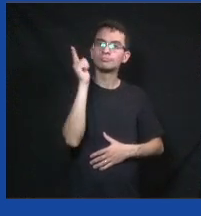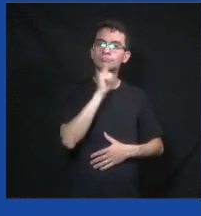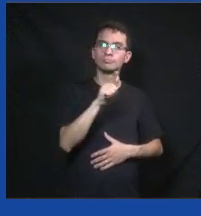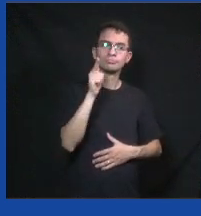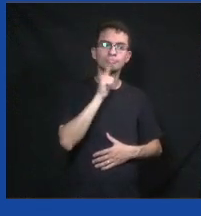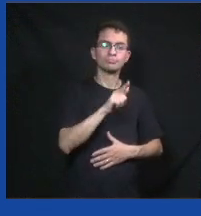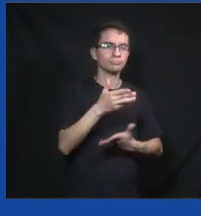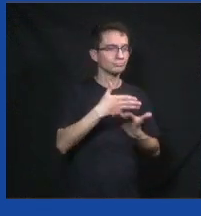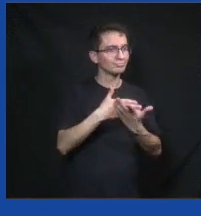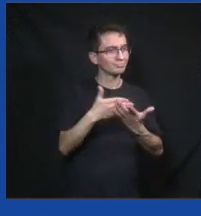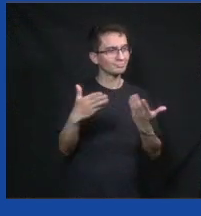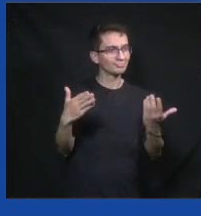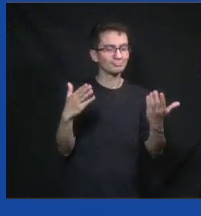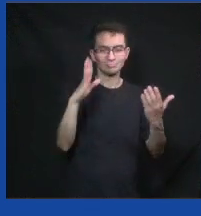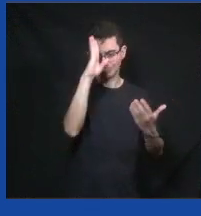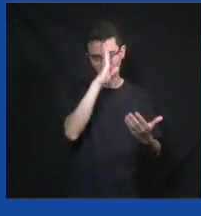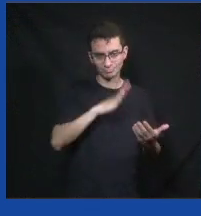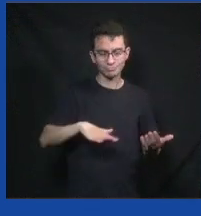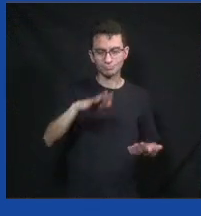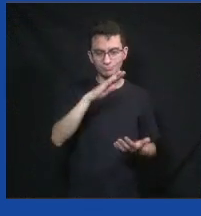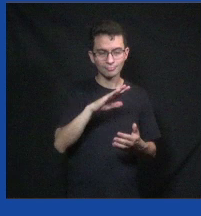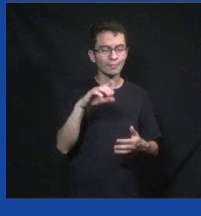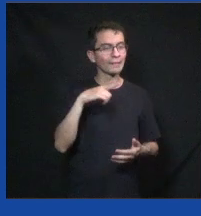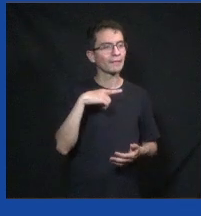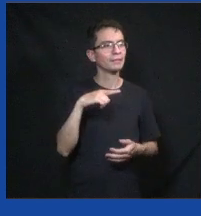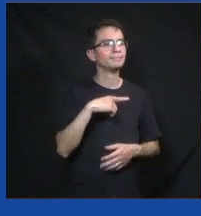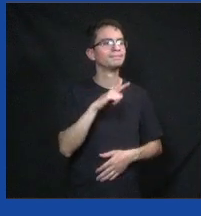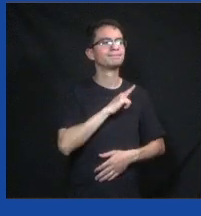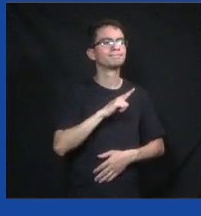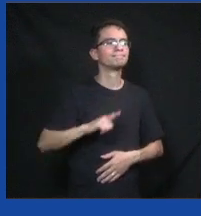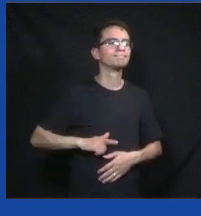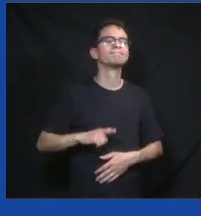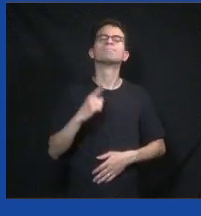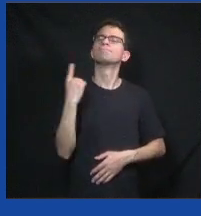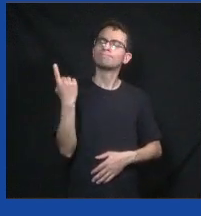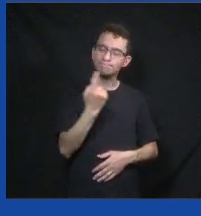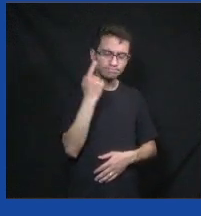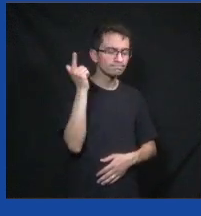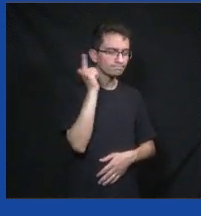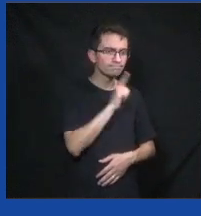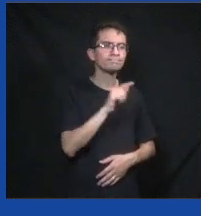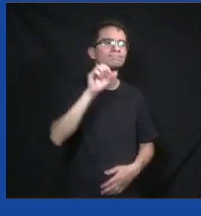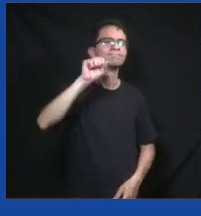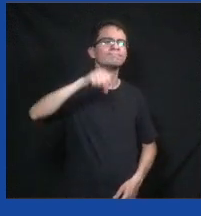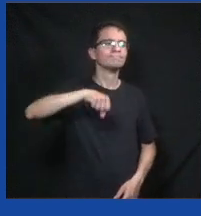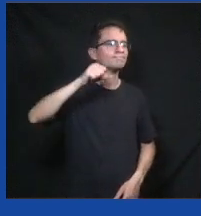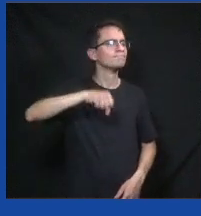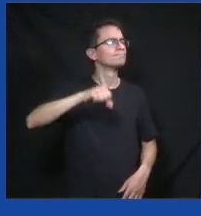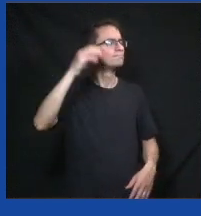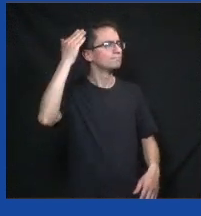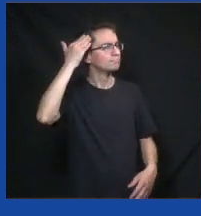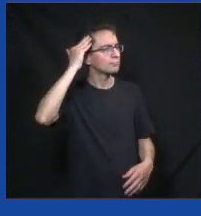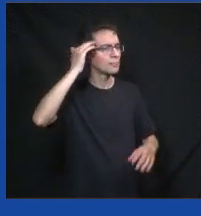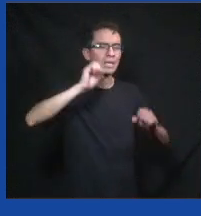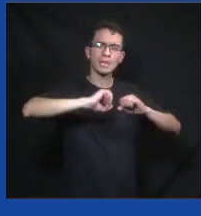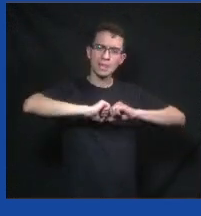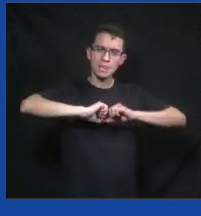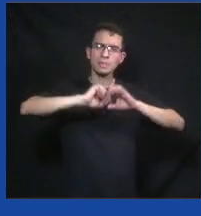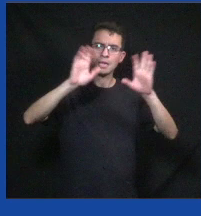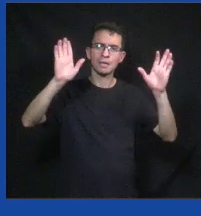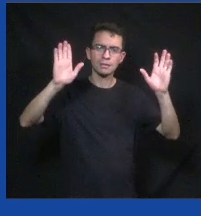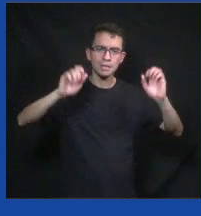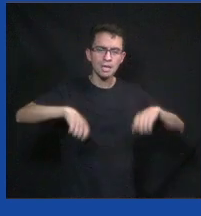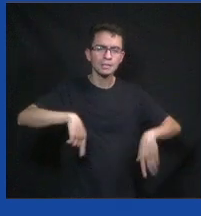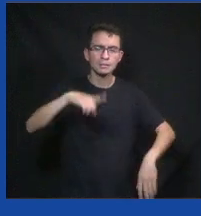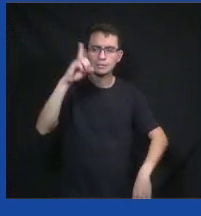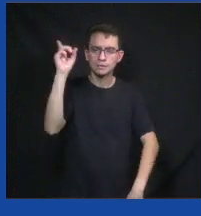GovTech no Brasil, de tecnologia para governo, mas a gente conseguiu fazer isso porque a gente entendeu quais eram as dificuldades